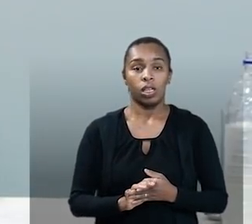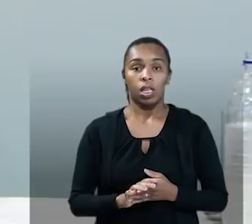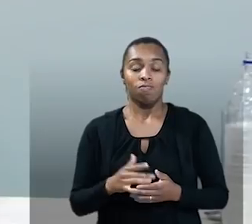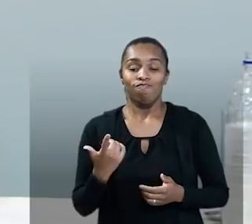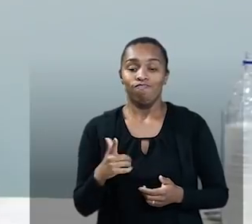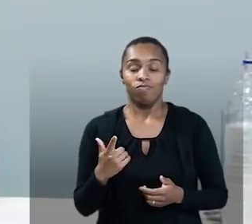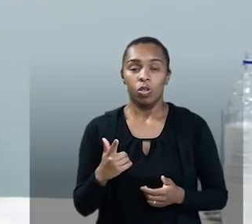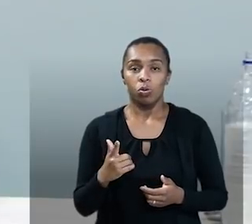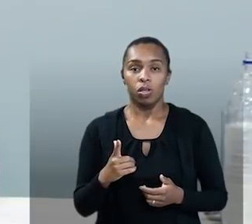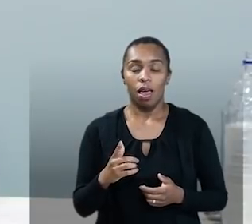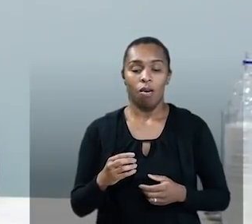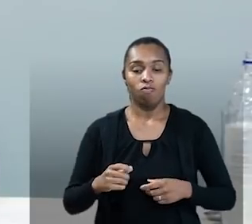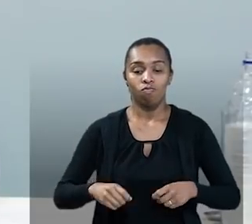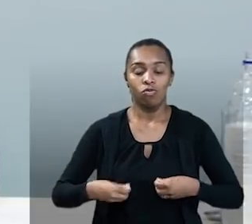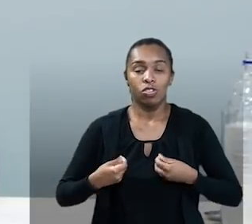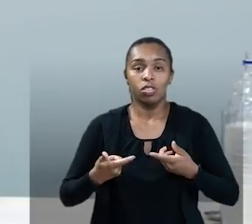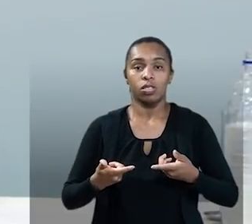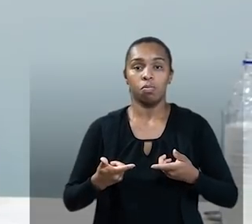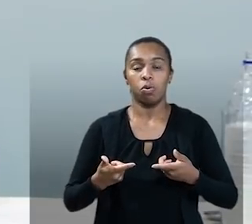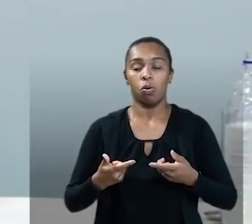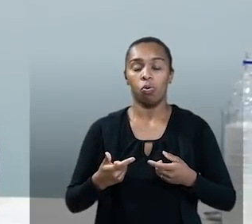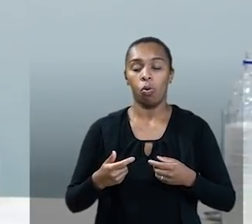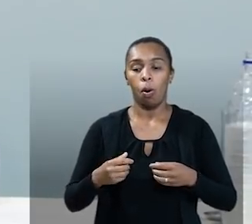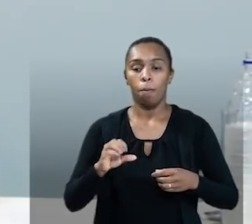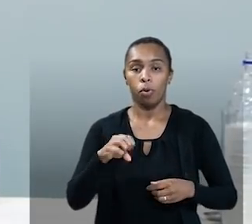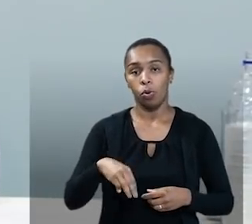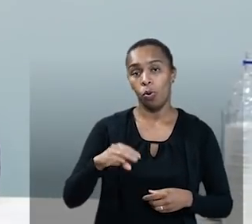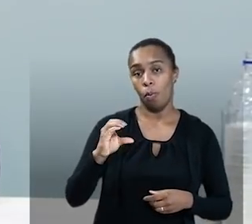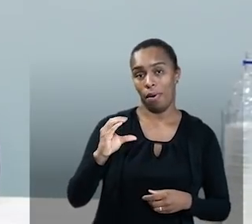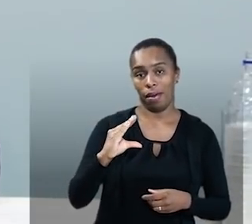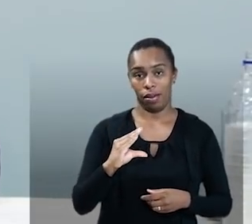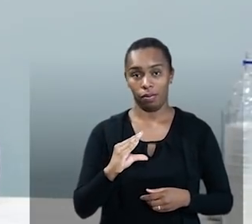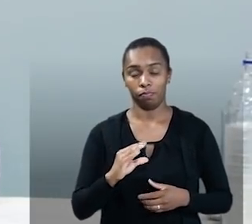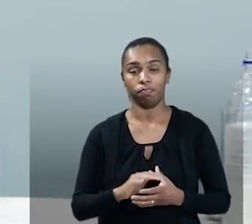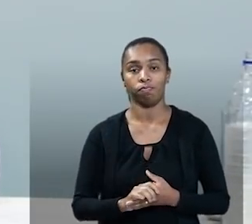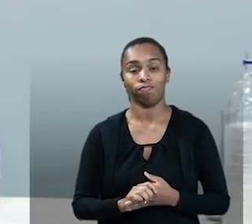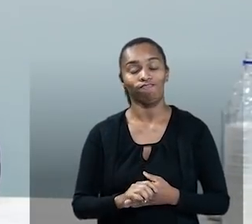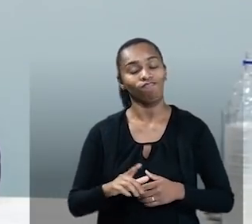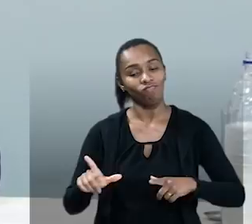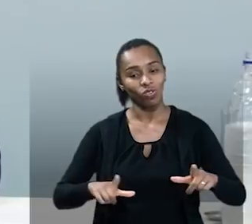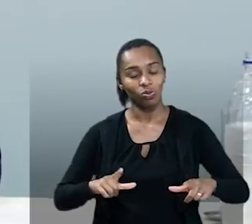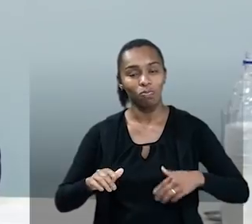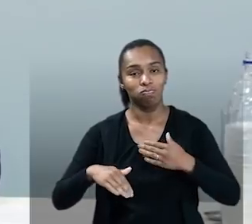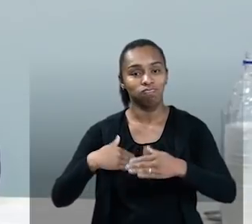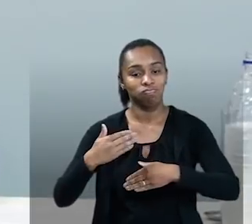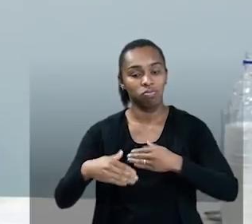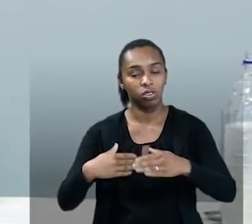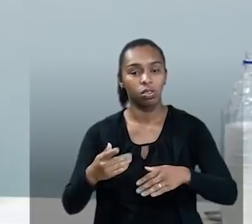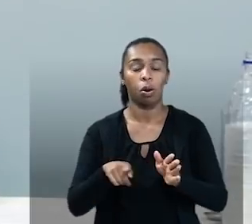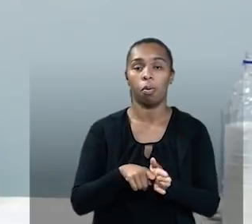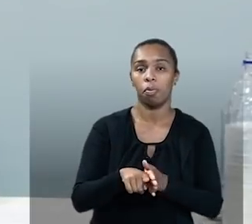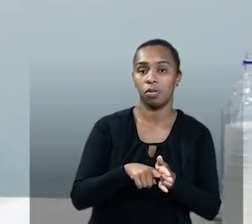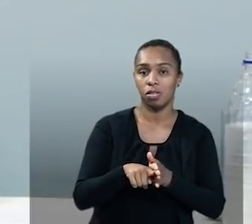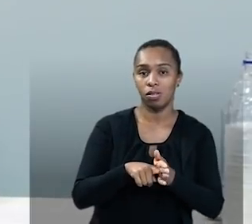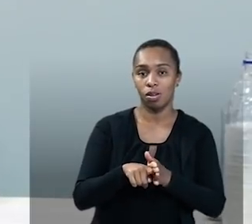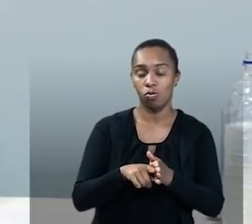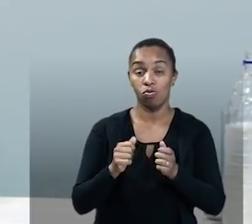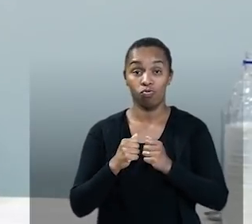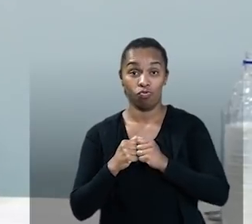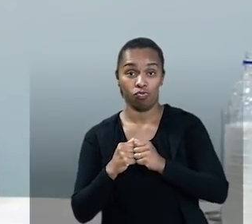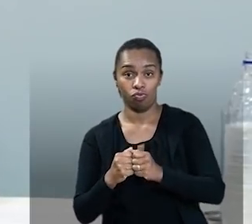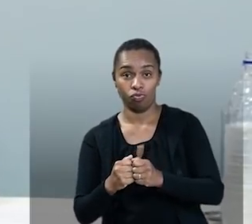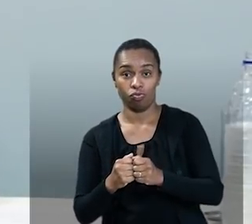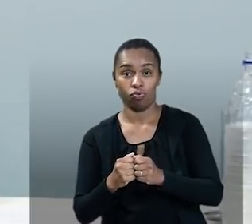havendo nem haverá um desembolso por parte do Ministério da Educação. Um trabalho desenvolvido com os nossos pesquisadores, com os nossos